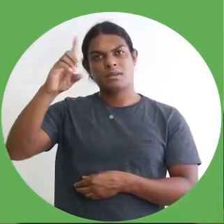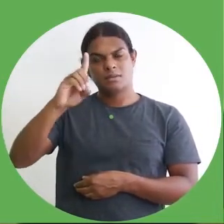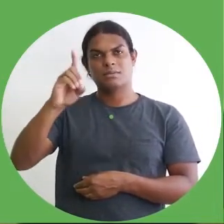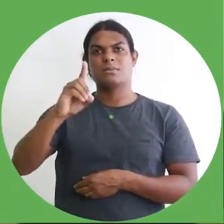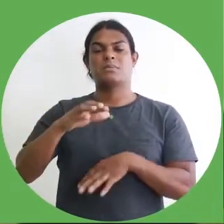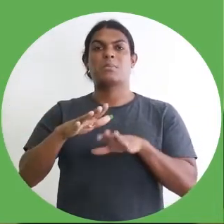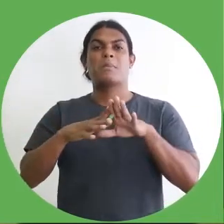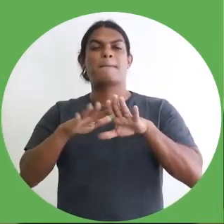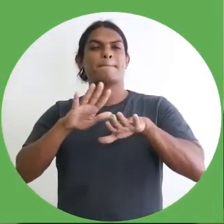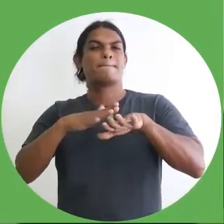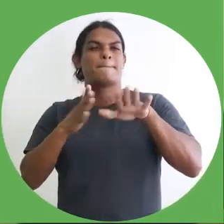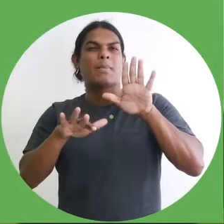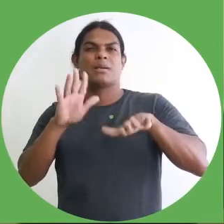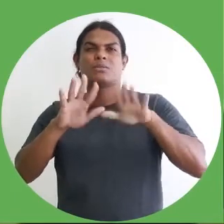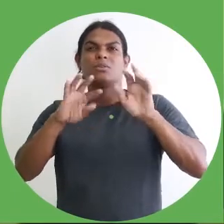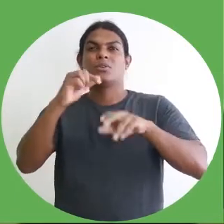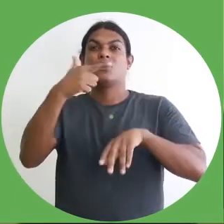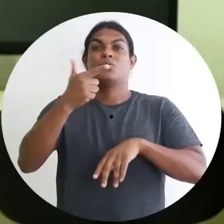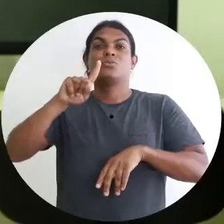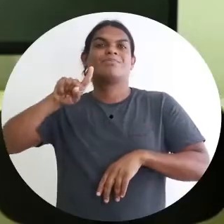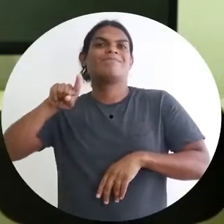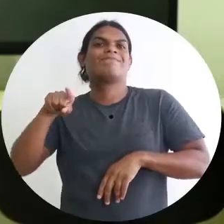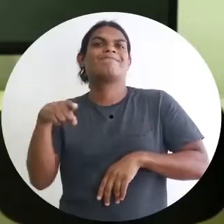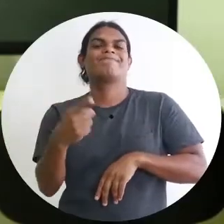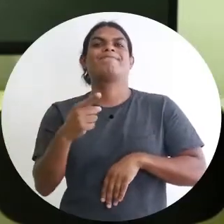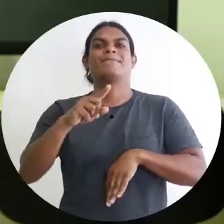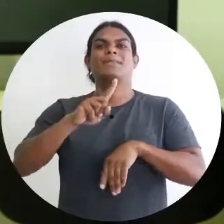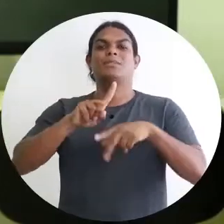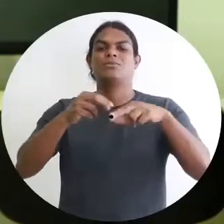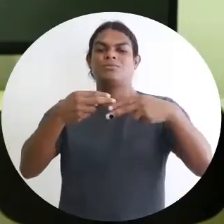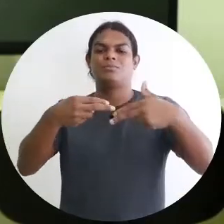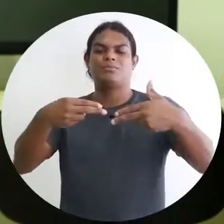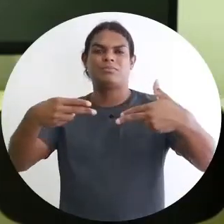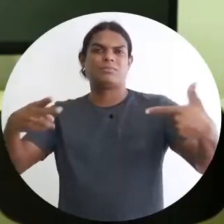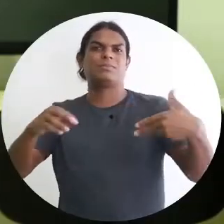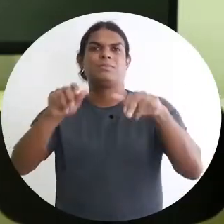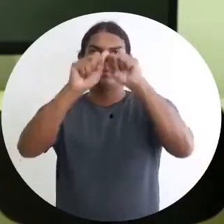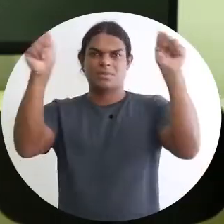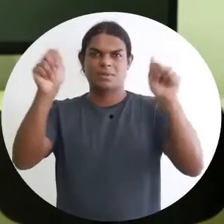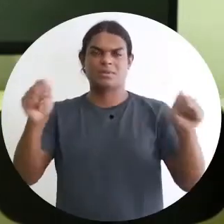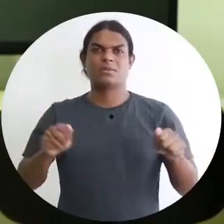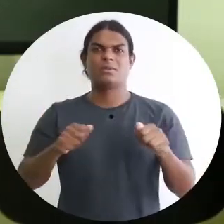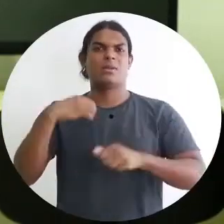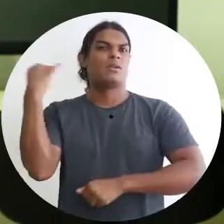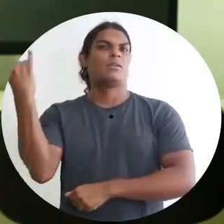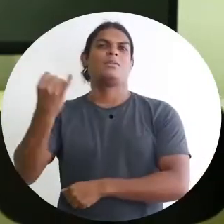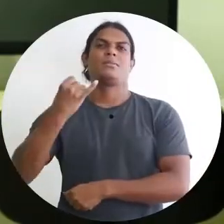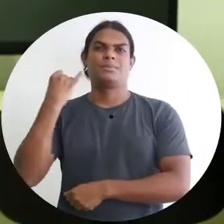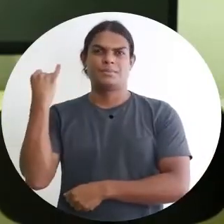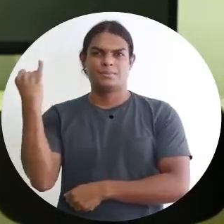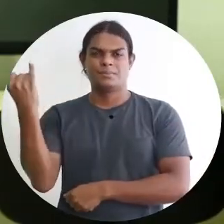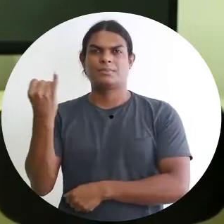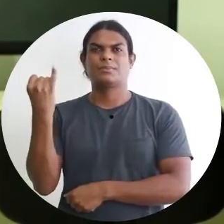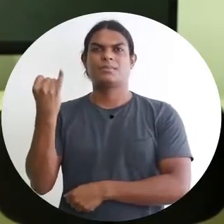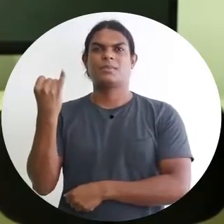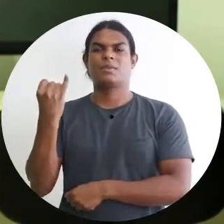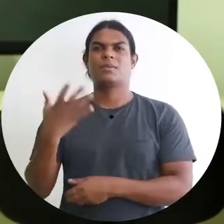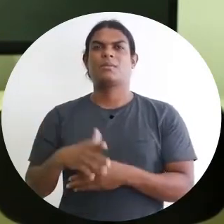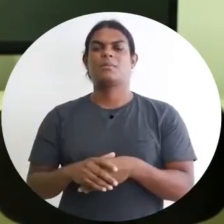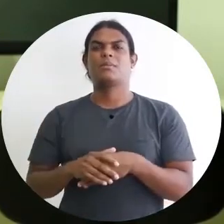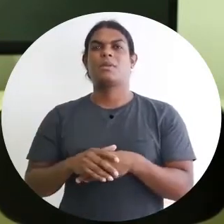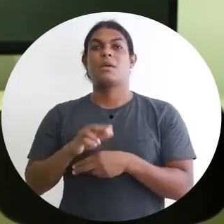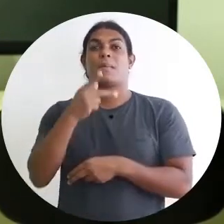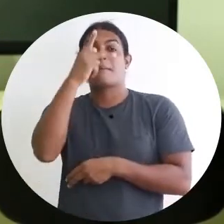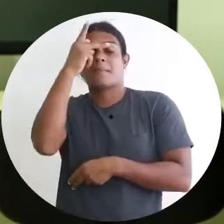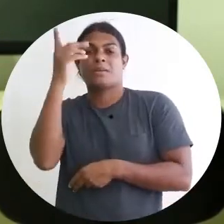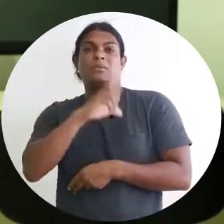esculturas e pinturas. As peças de escultura são importantíssimas para o conhecimento do deficiente visual.